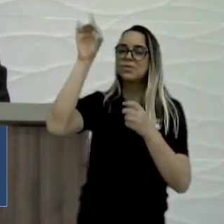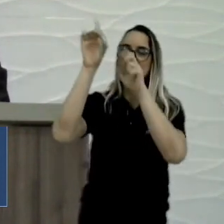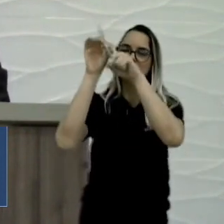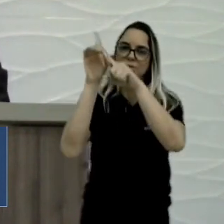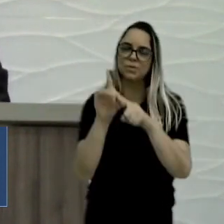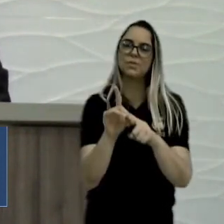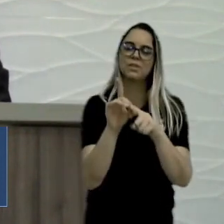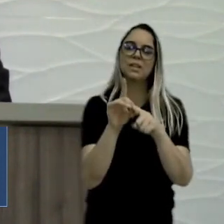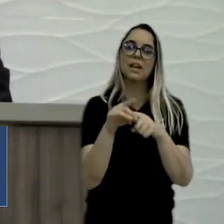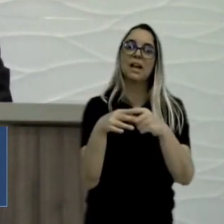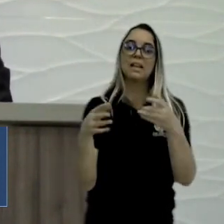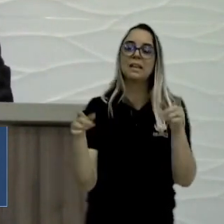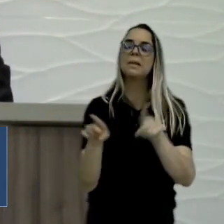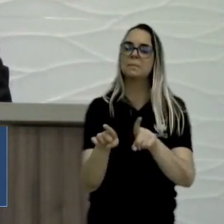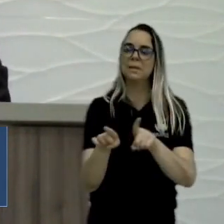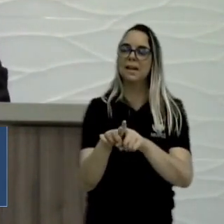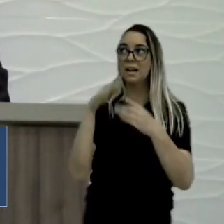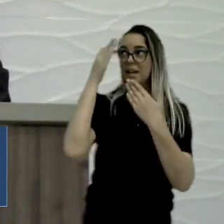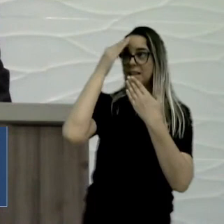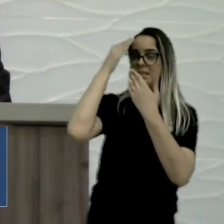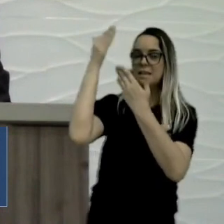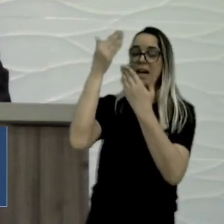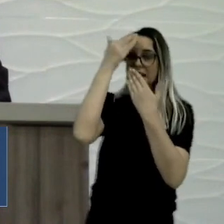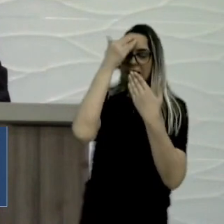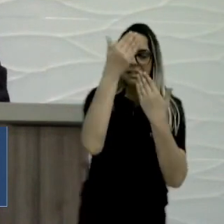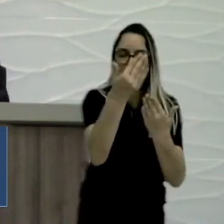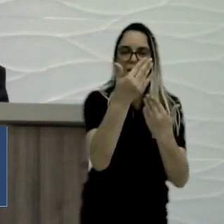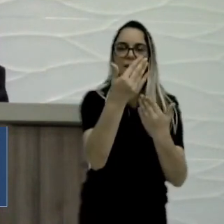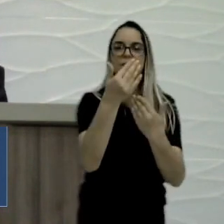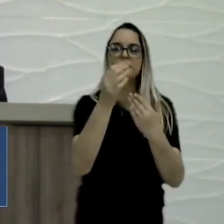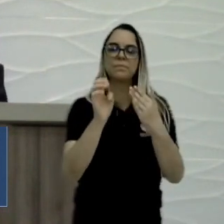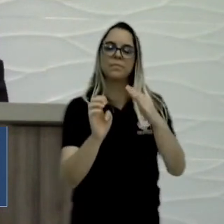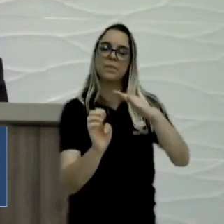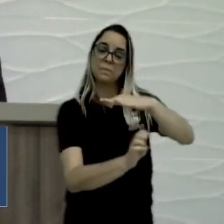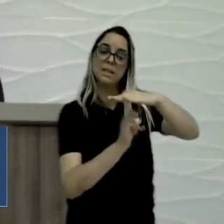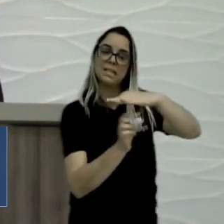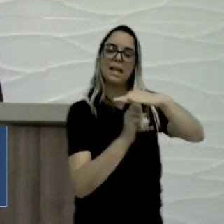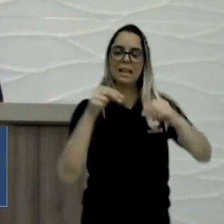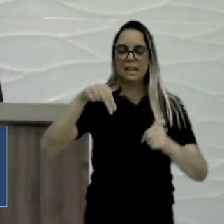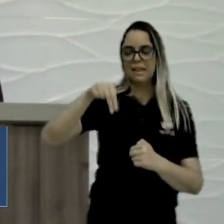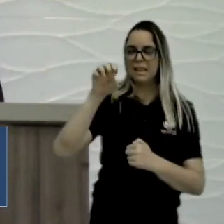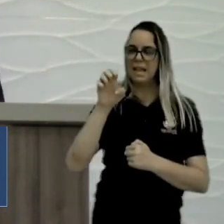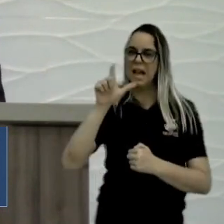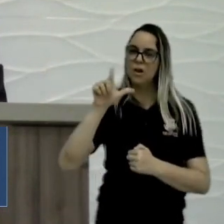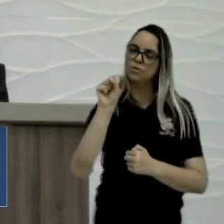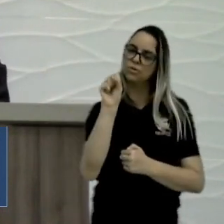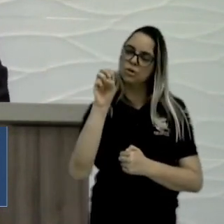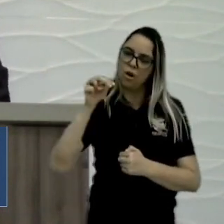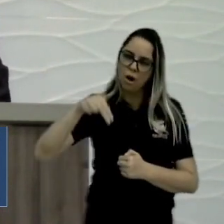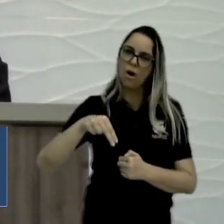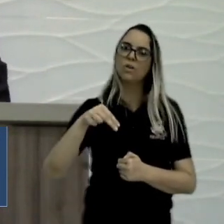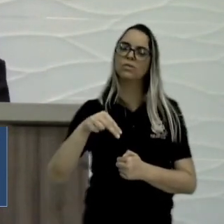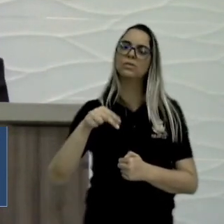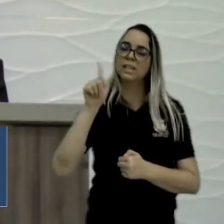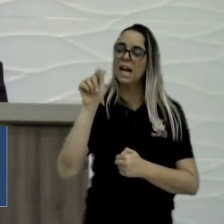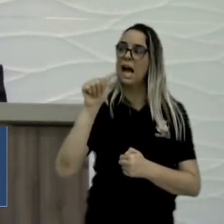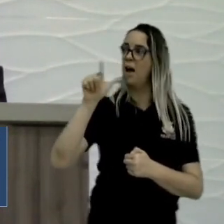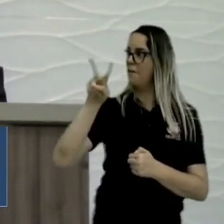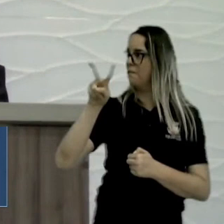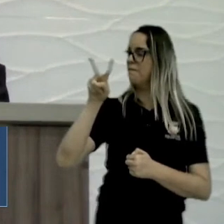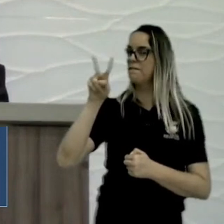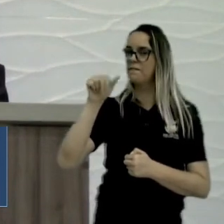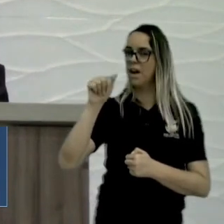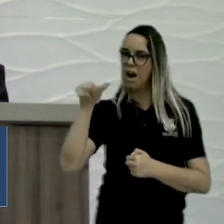aqui agradecer ao amigo empresário, Nelson Galvão, pela receptividade que o mesmo teve com minha